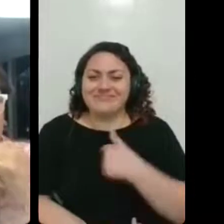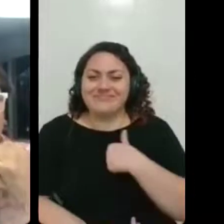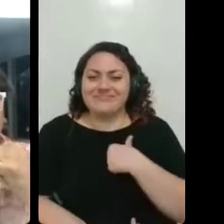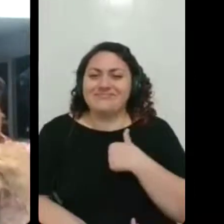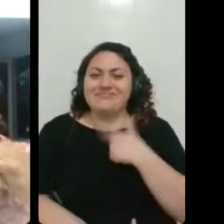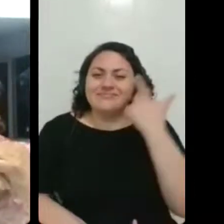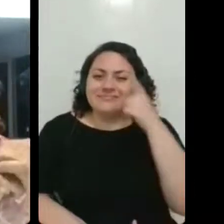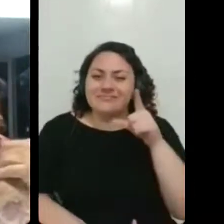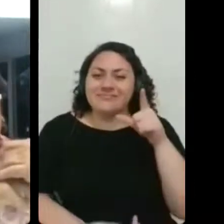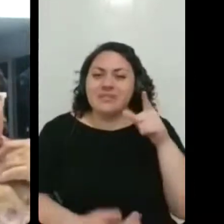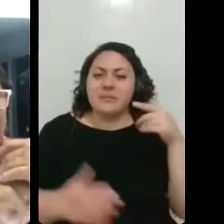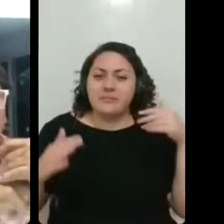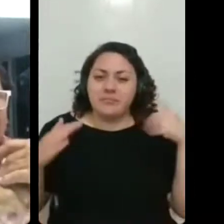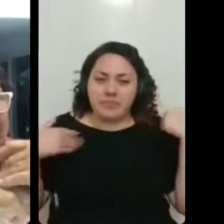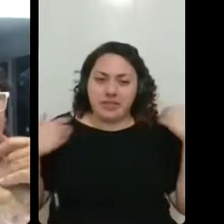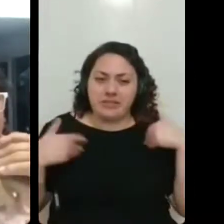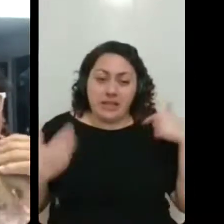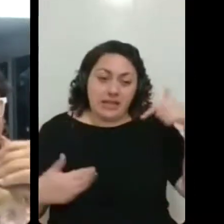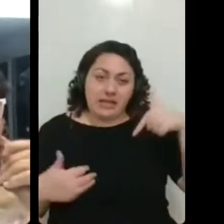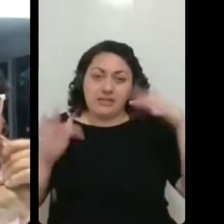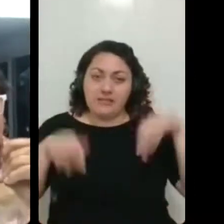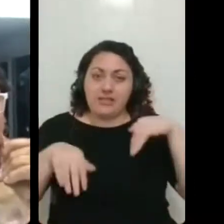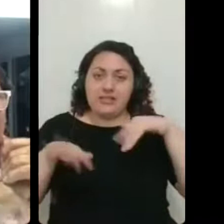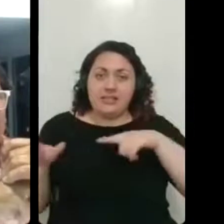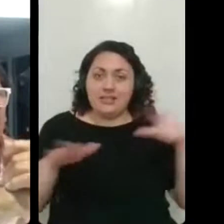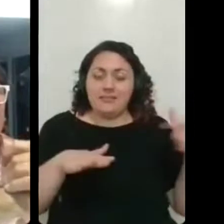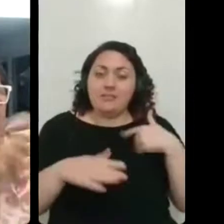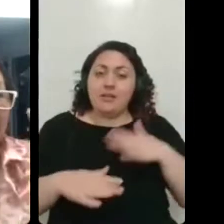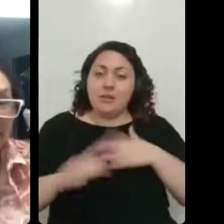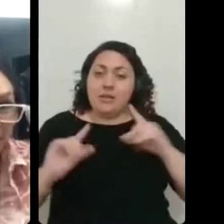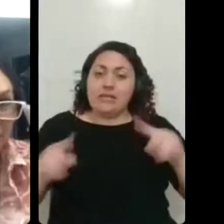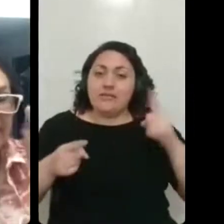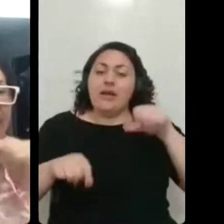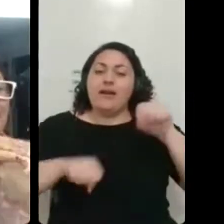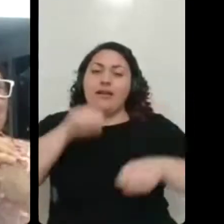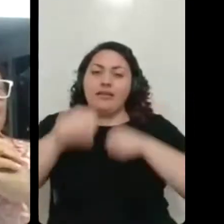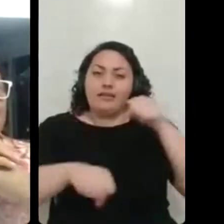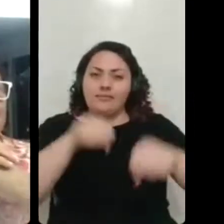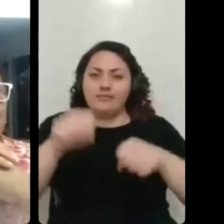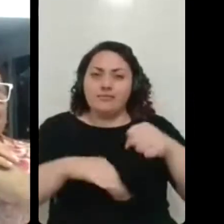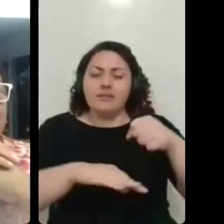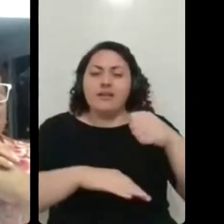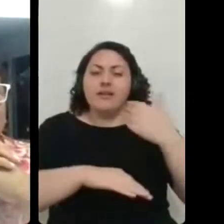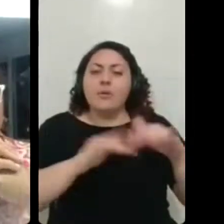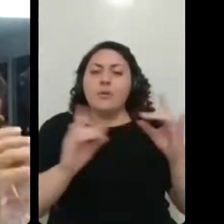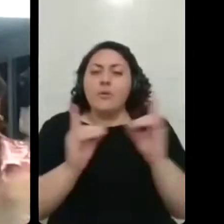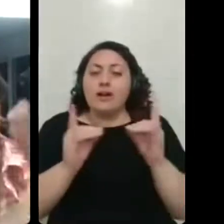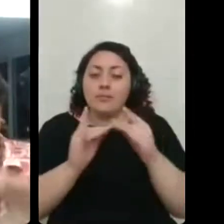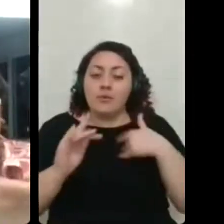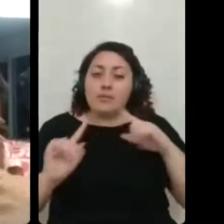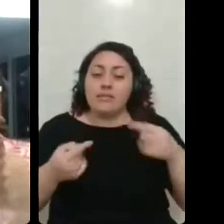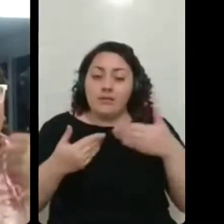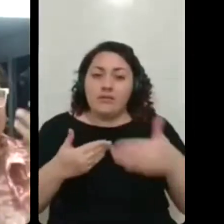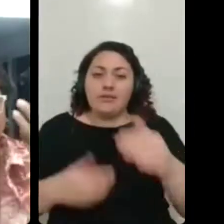semana meu desafio é bicicleta, é conhecer a nova orla de bicicleta, então, eu espero que dê tudo certo. E se eu não